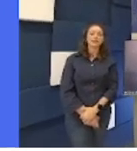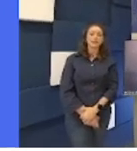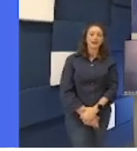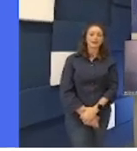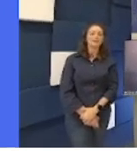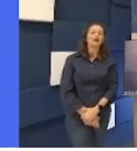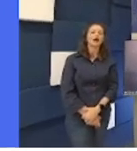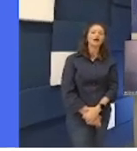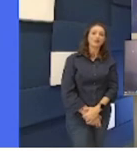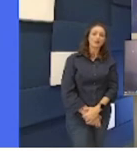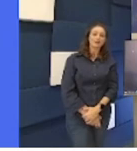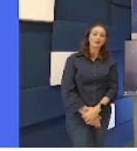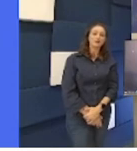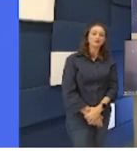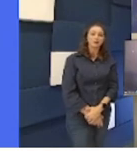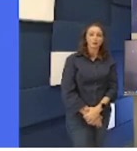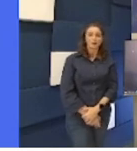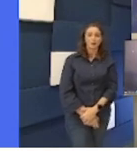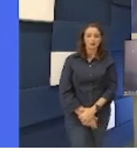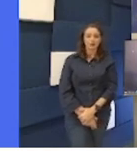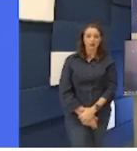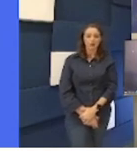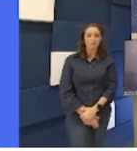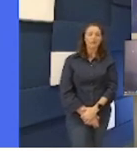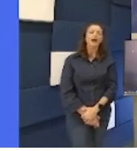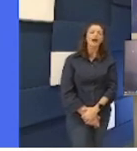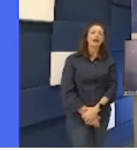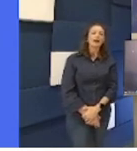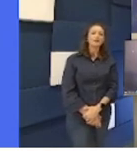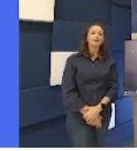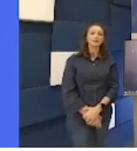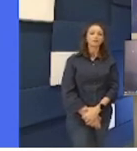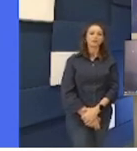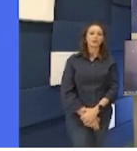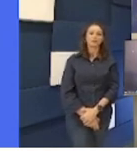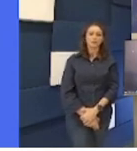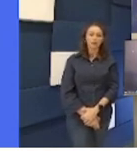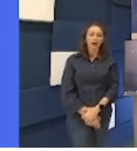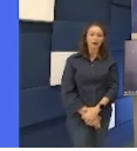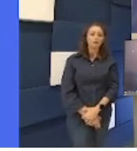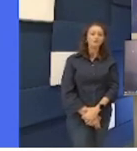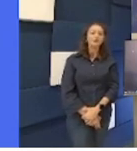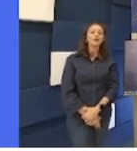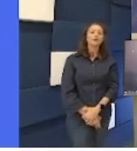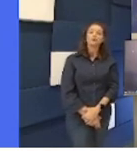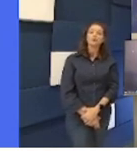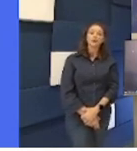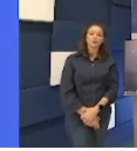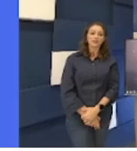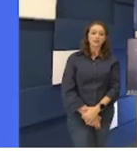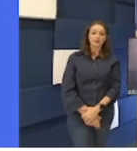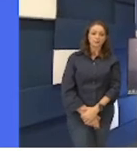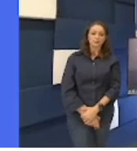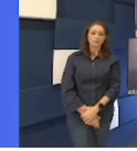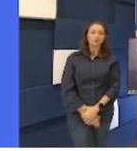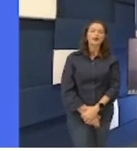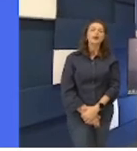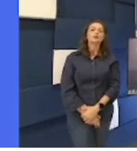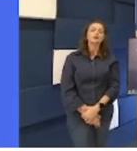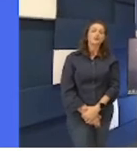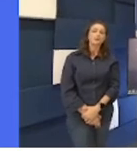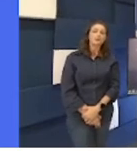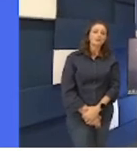foram realizadas a avaliação ergonômica preliminar, a análise ergonômica do trabalho e um plano de ação.